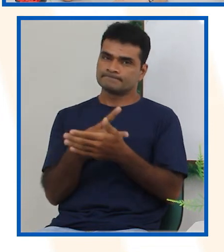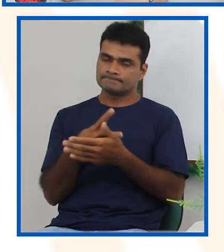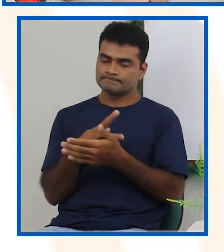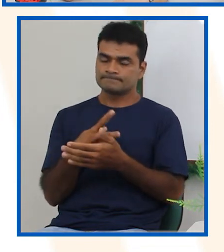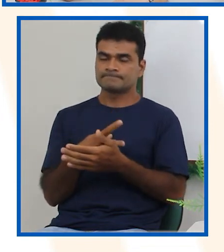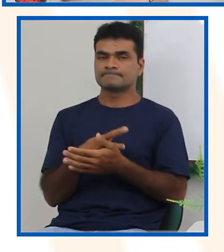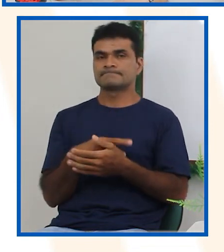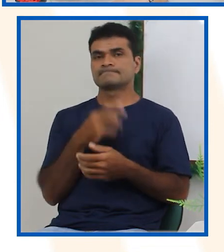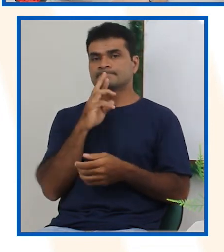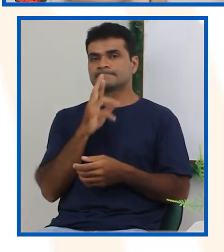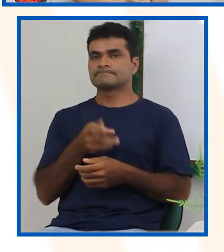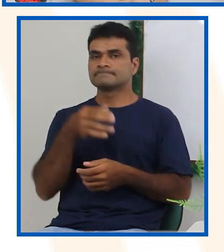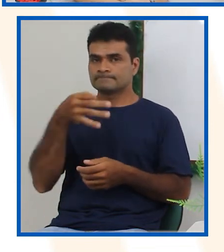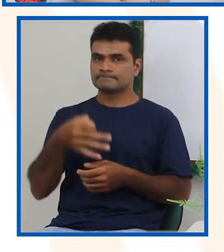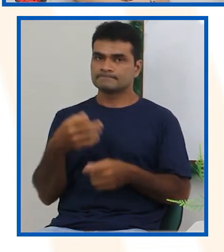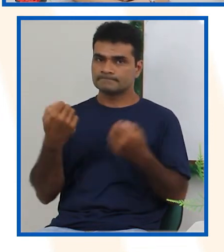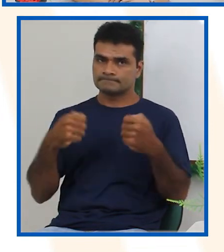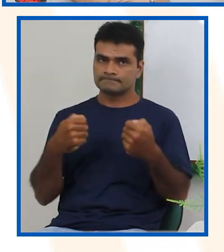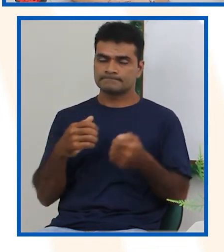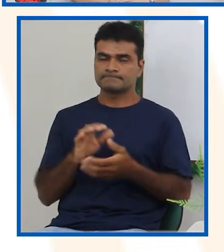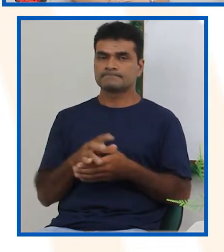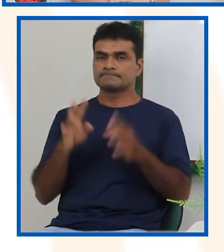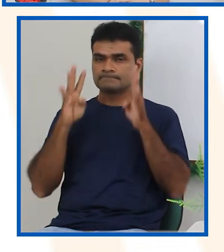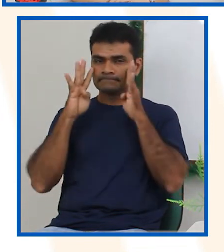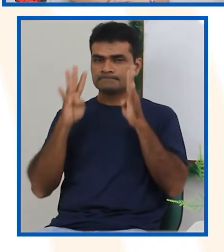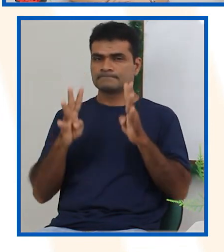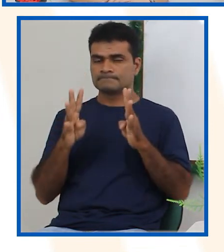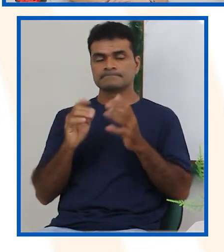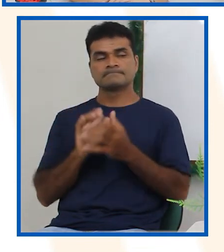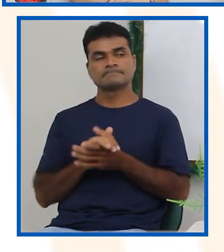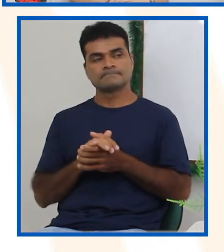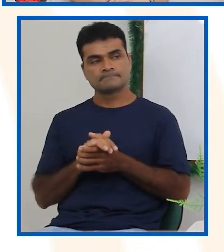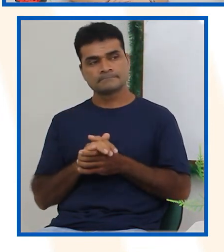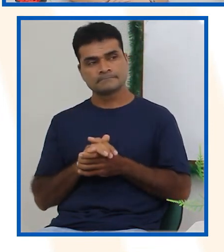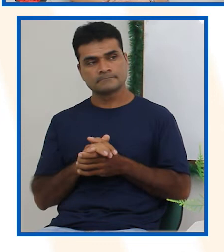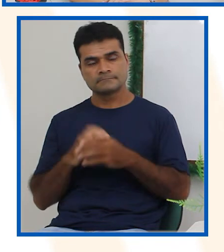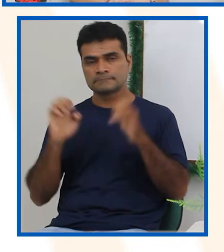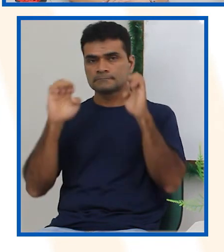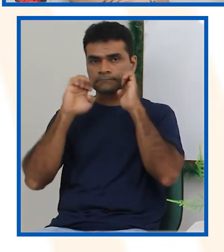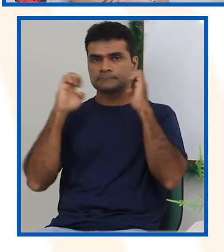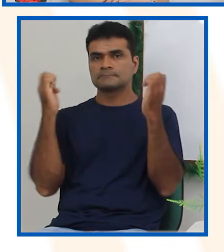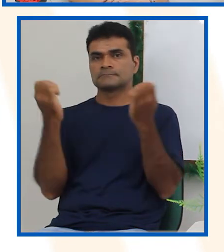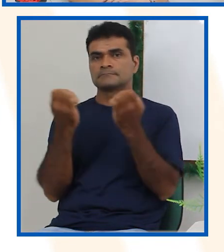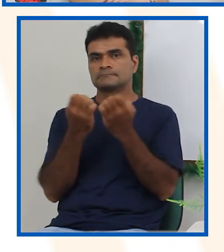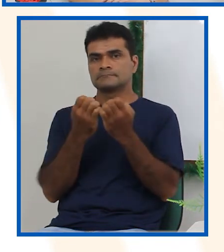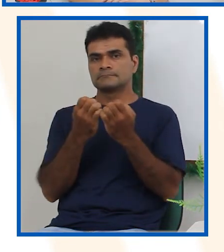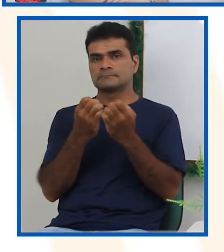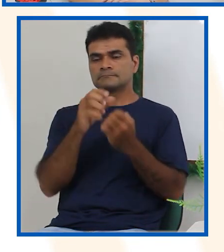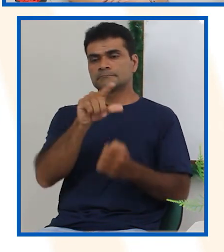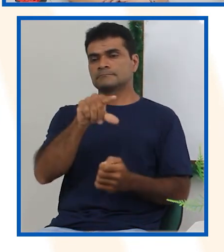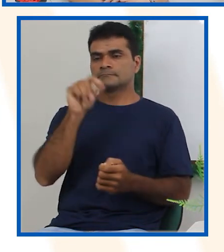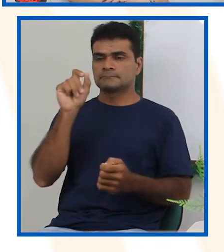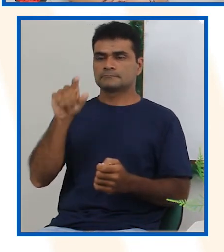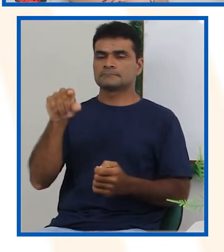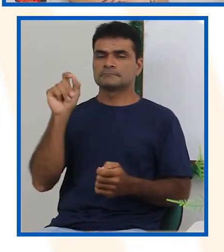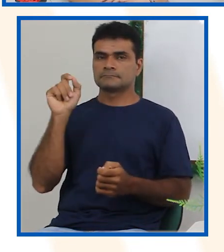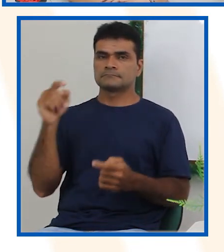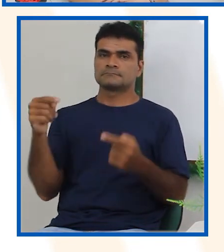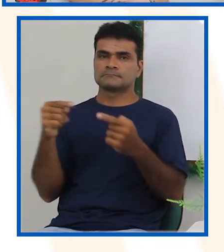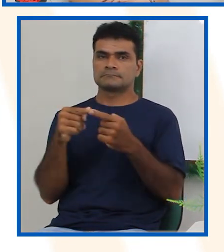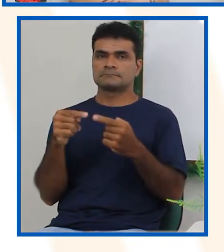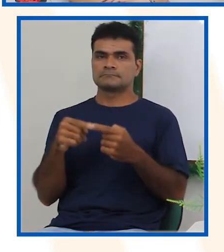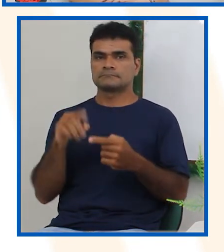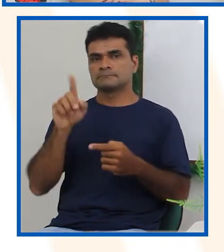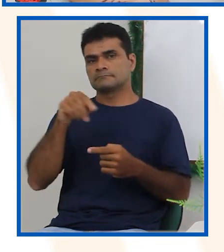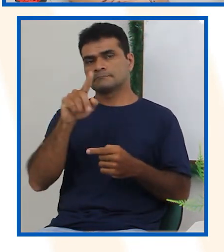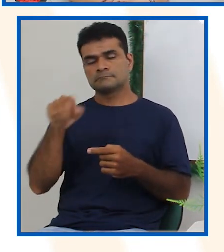resposta que não tá correta, certo? Classifique os eventos, olha só. A gente vai ter que marcar aqui uma